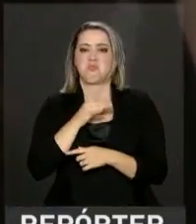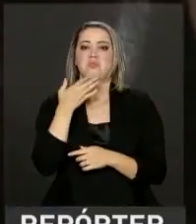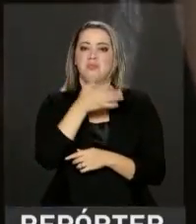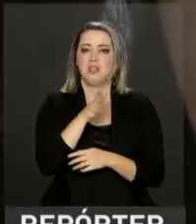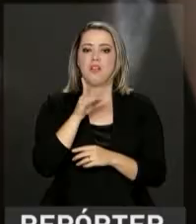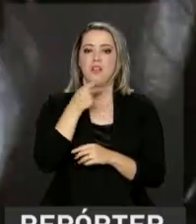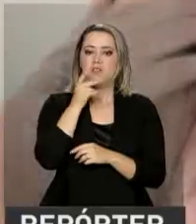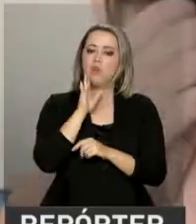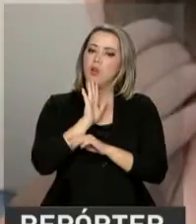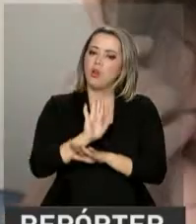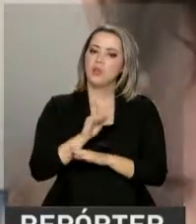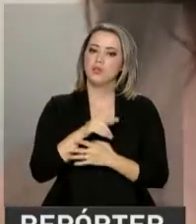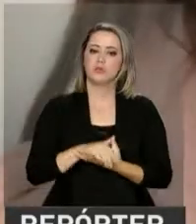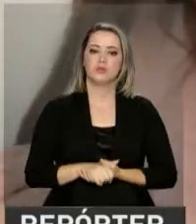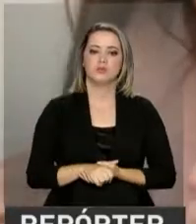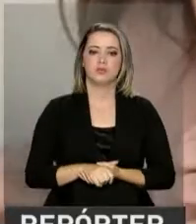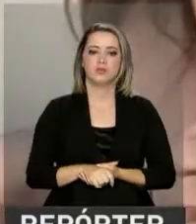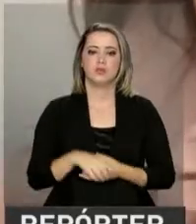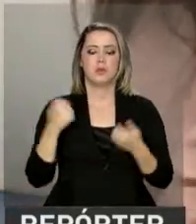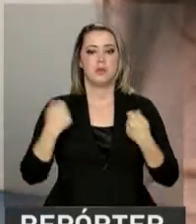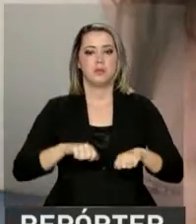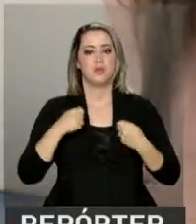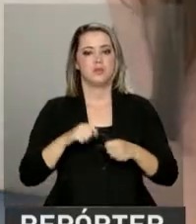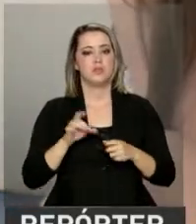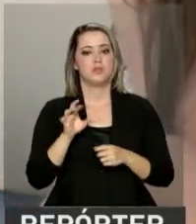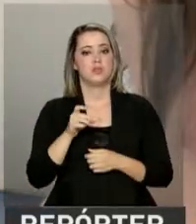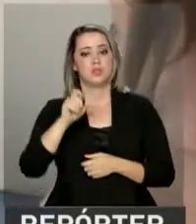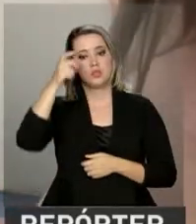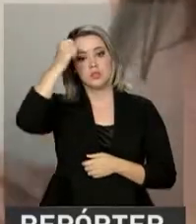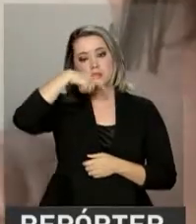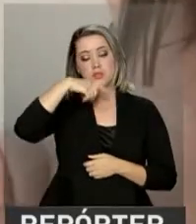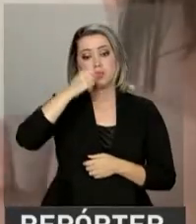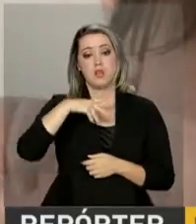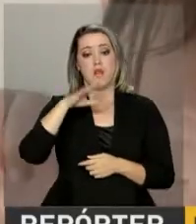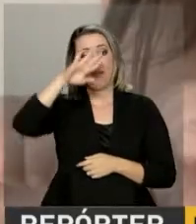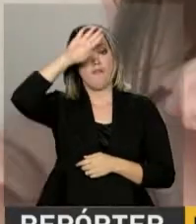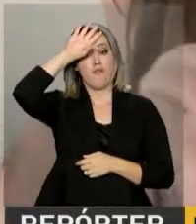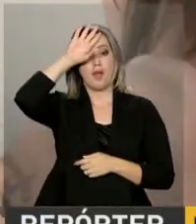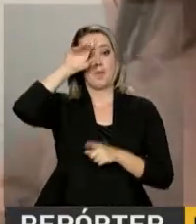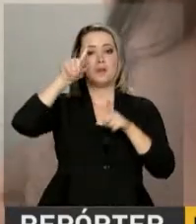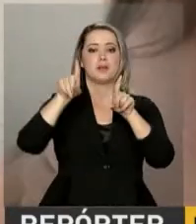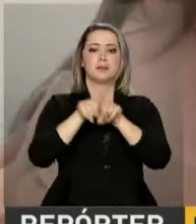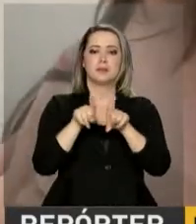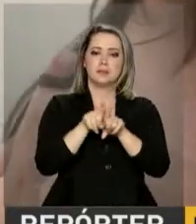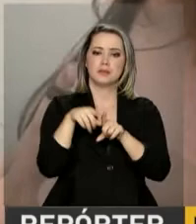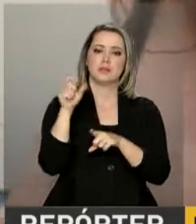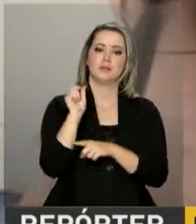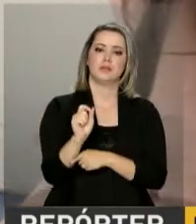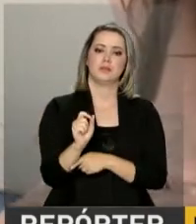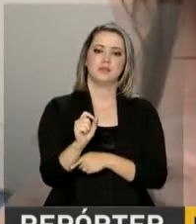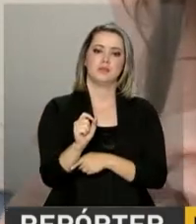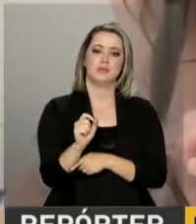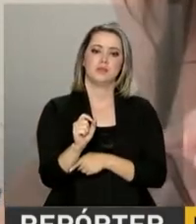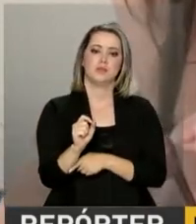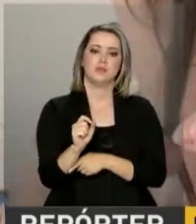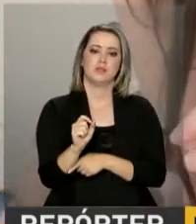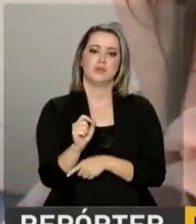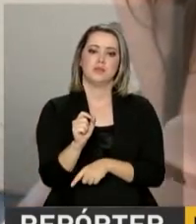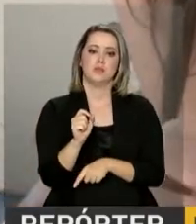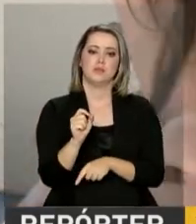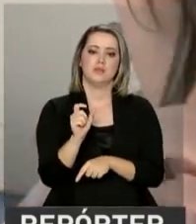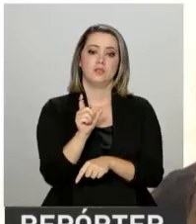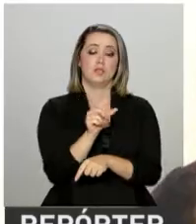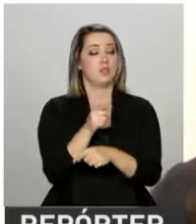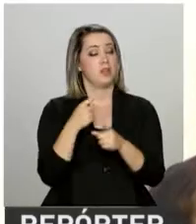aconselhou o irmão. Tem que porque senão ele pode ficar com febre e também pode tomar injeção no